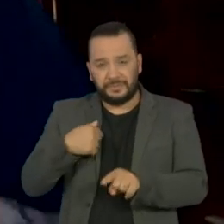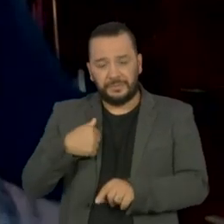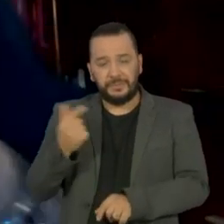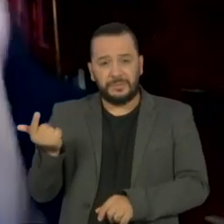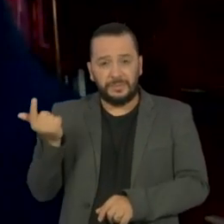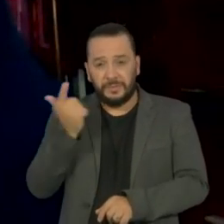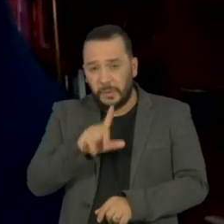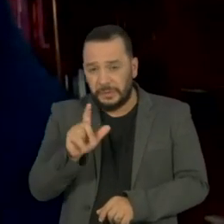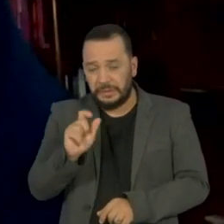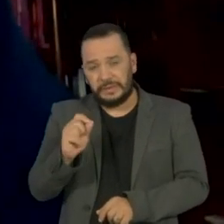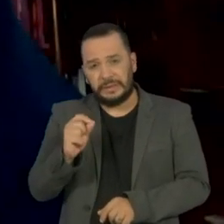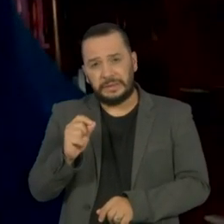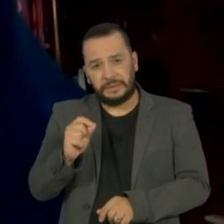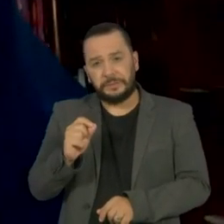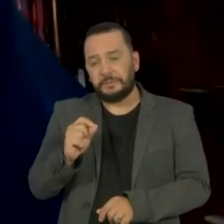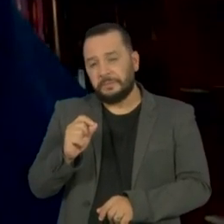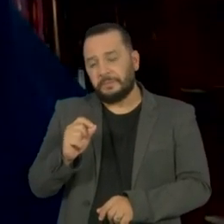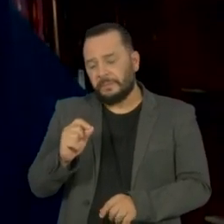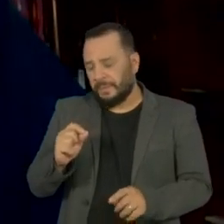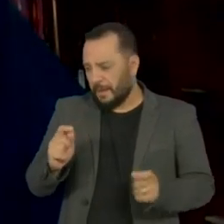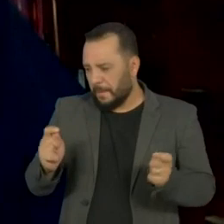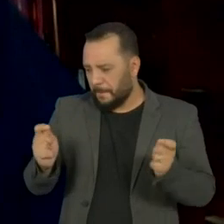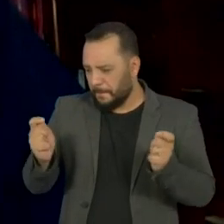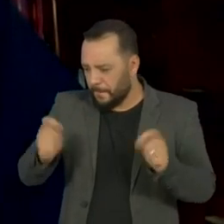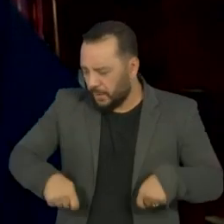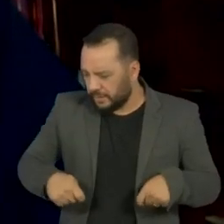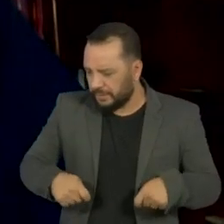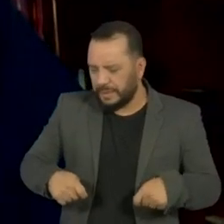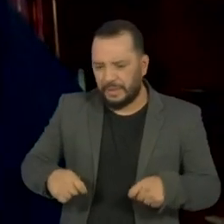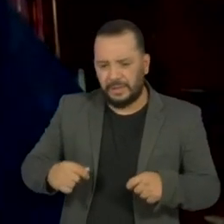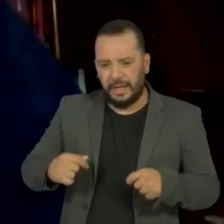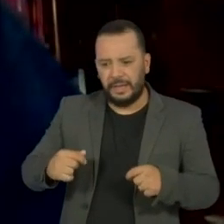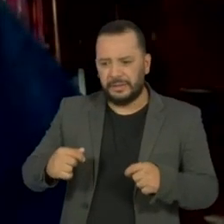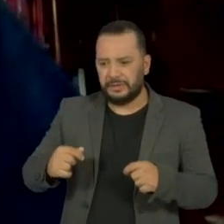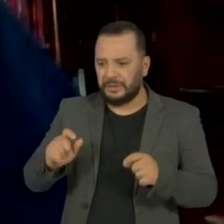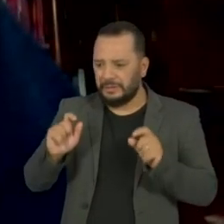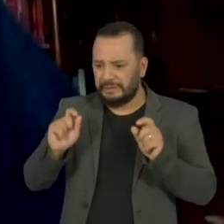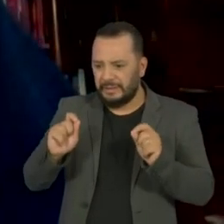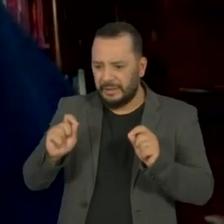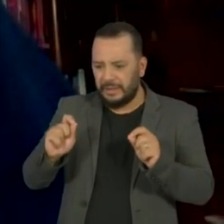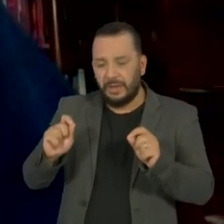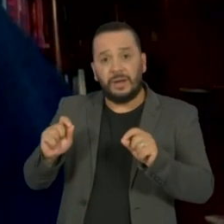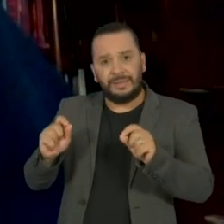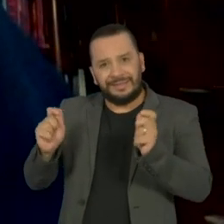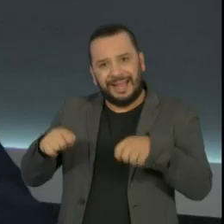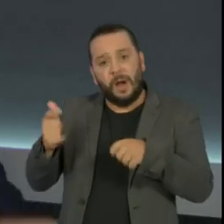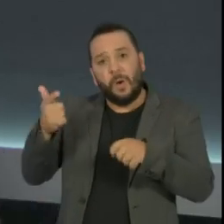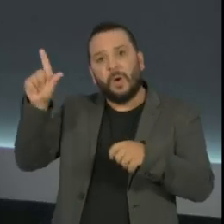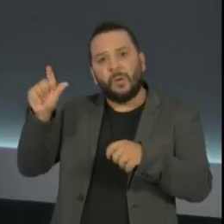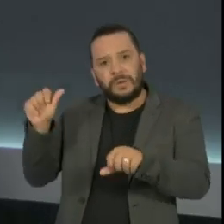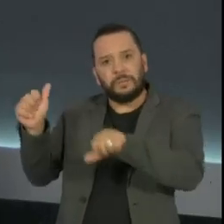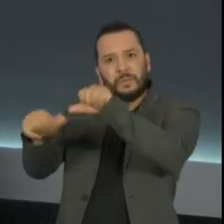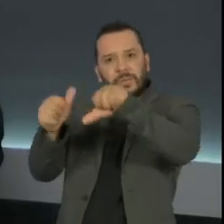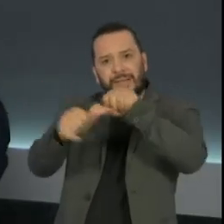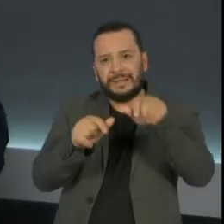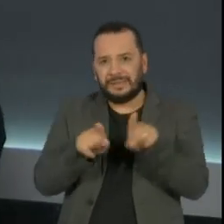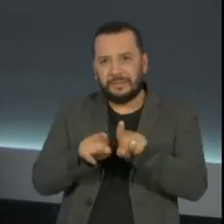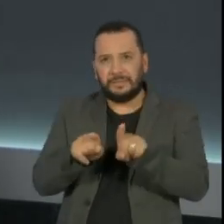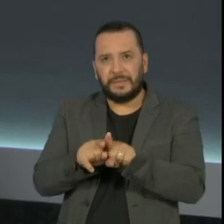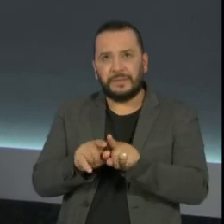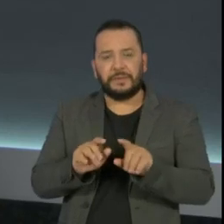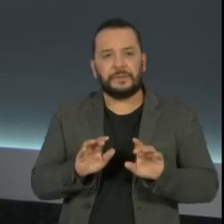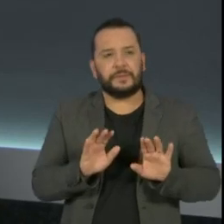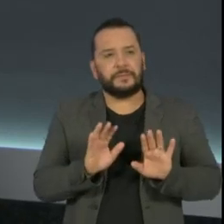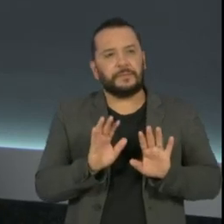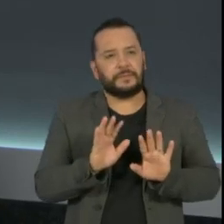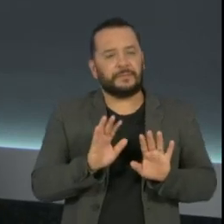uma vez desperta em nós a indicação de que outras mudanças são possíveis também. Dá para pensar nisso como